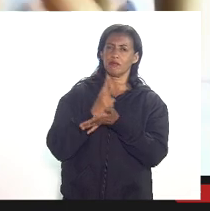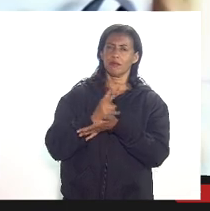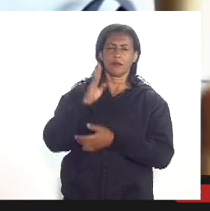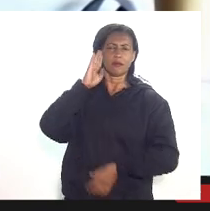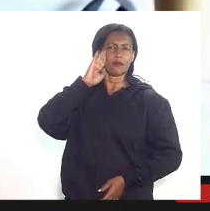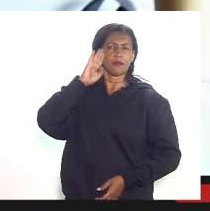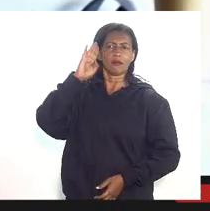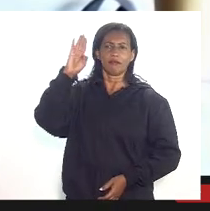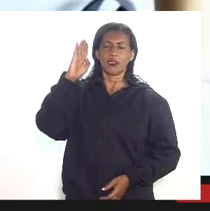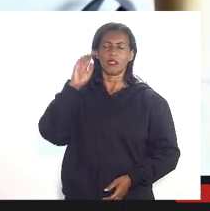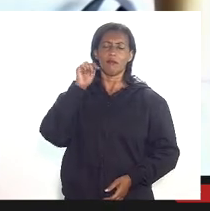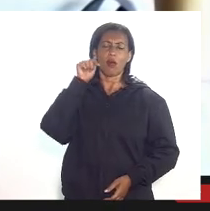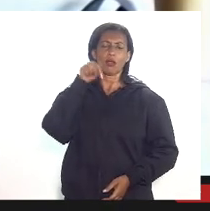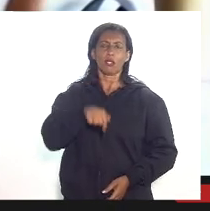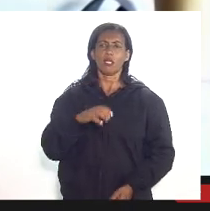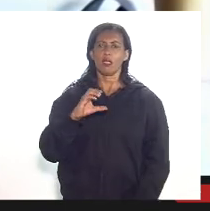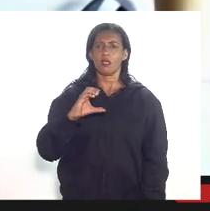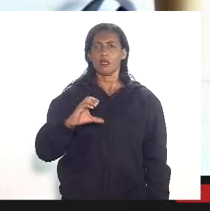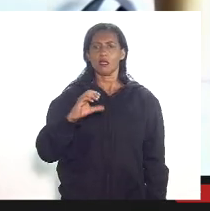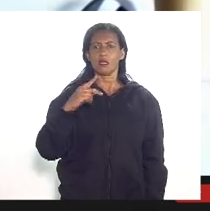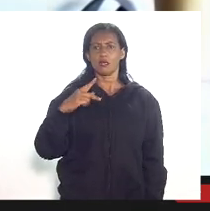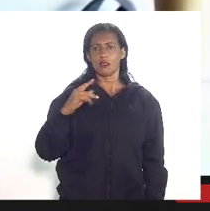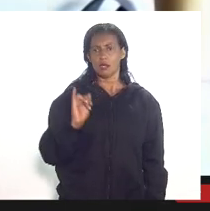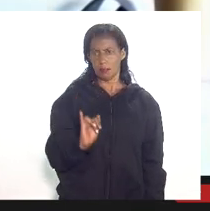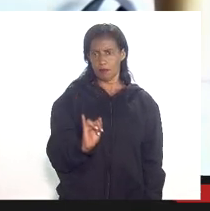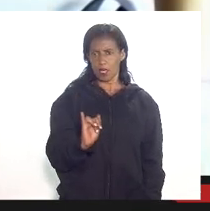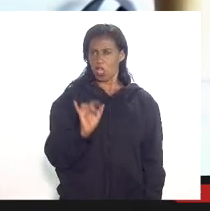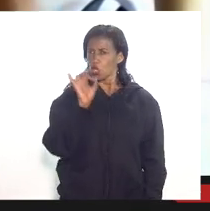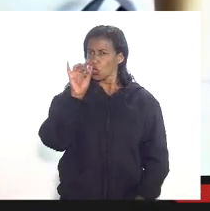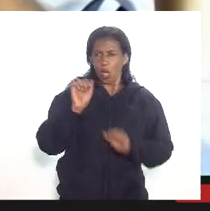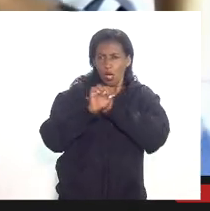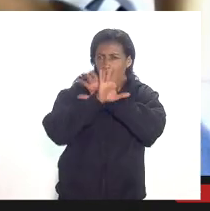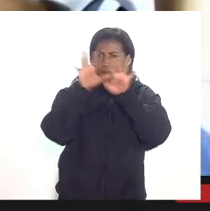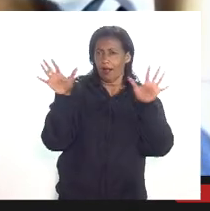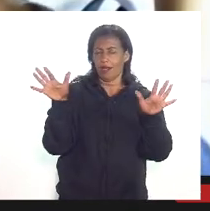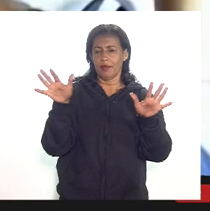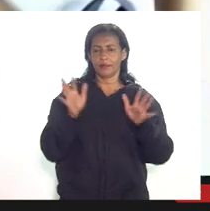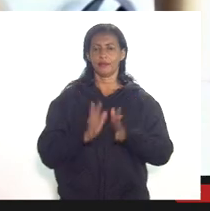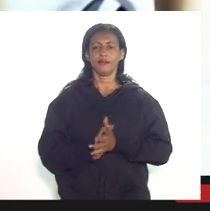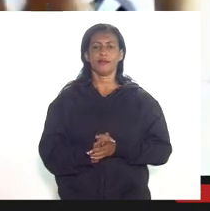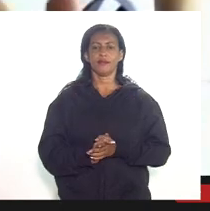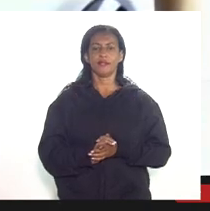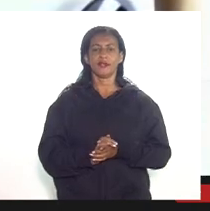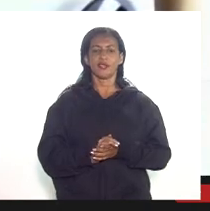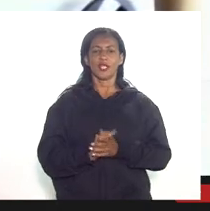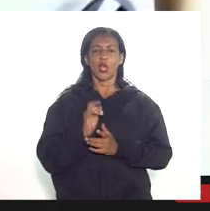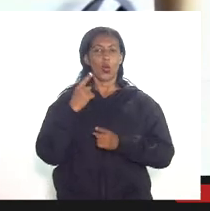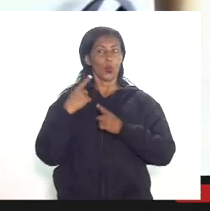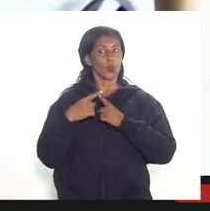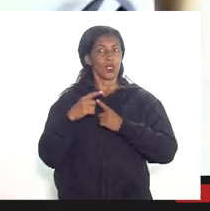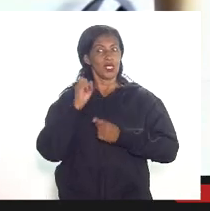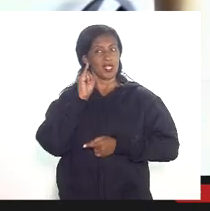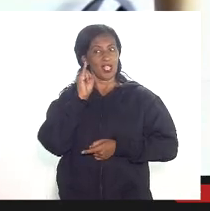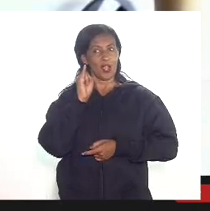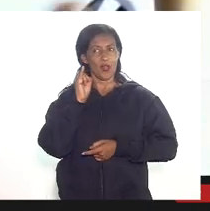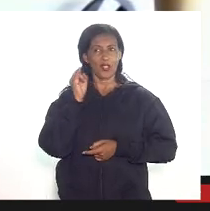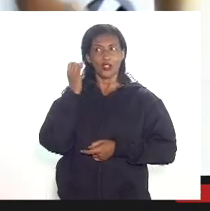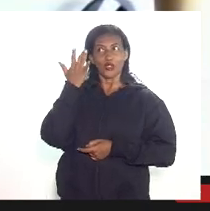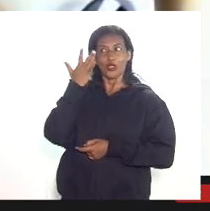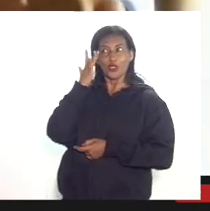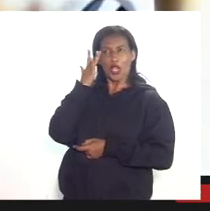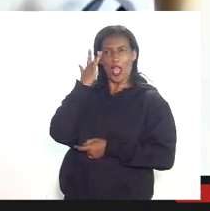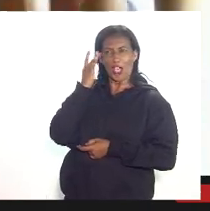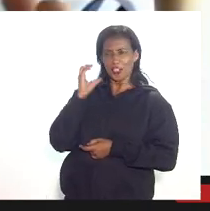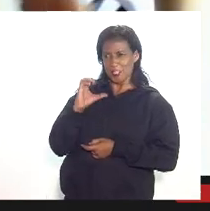dessa CPI só para ficar claro porque senão a gente acha que a CPI vai